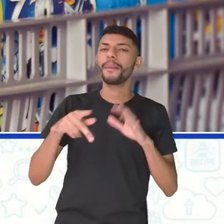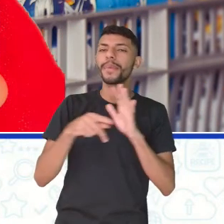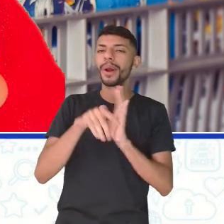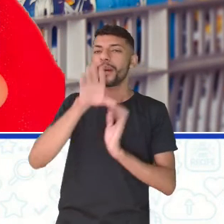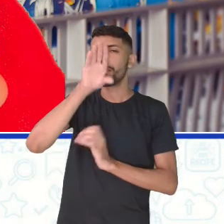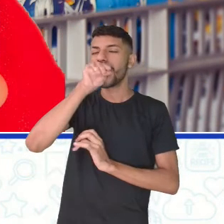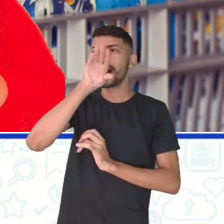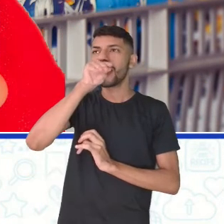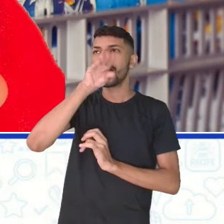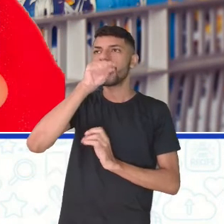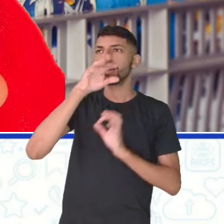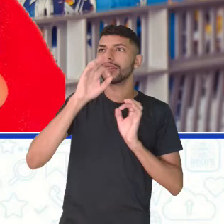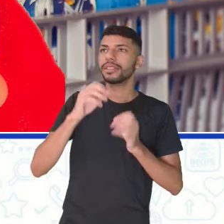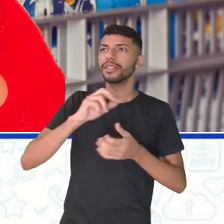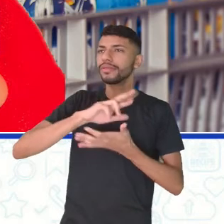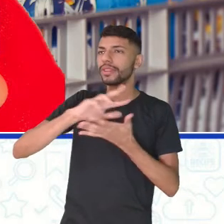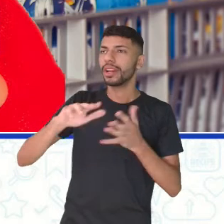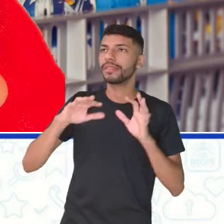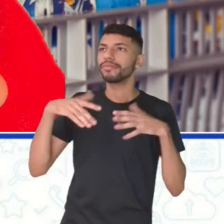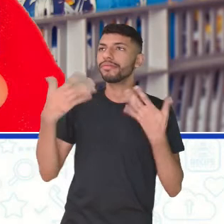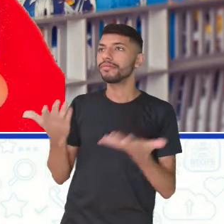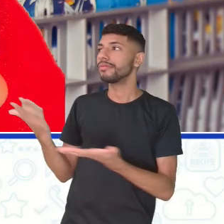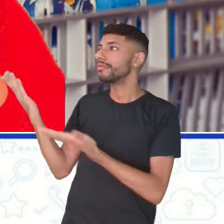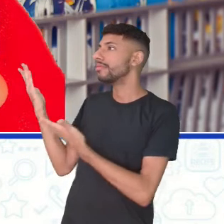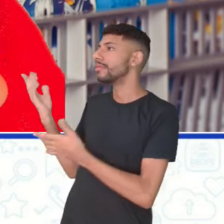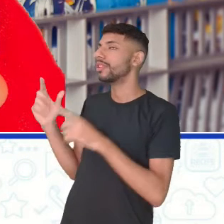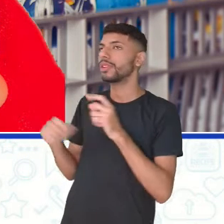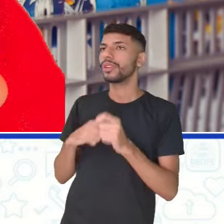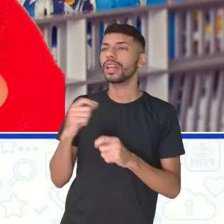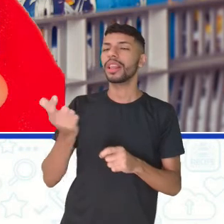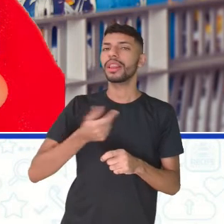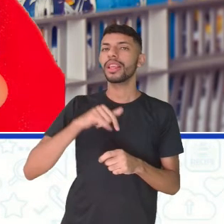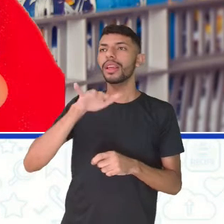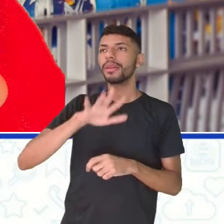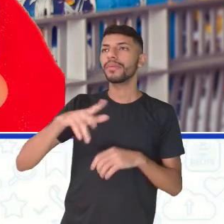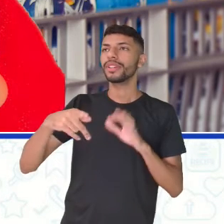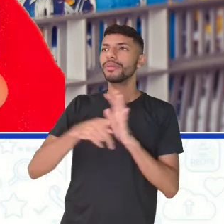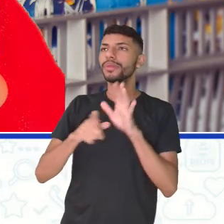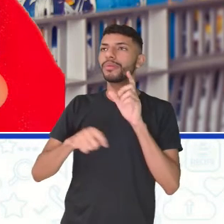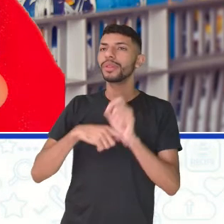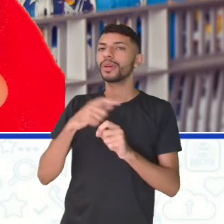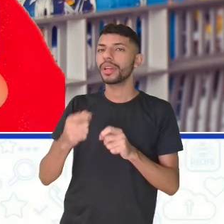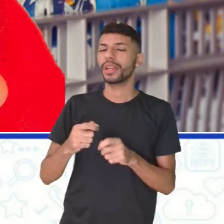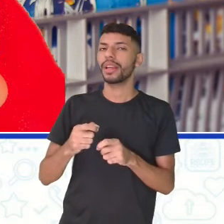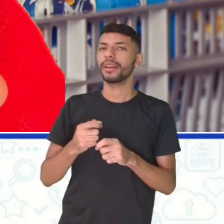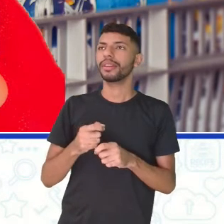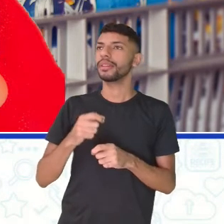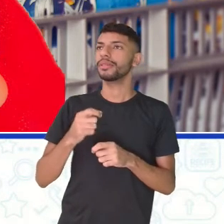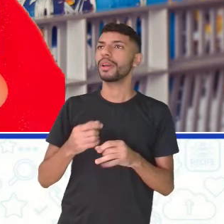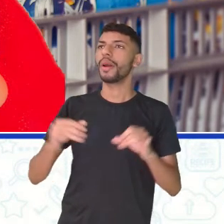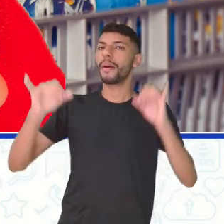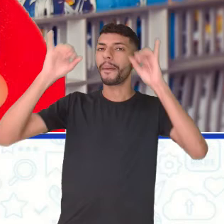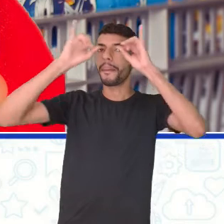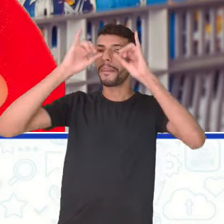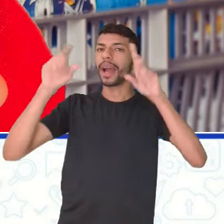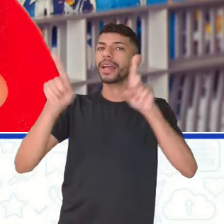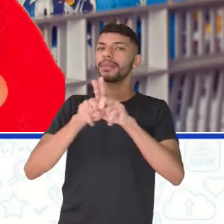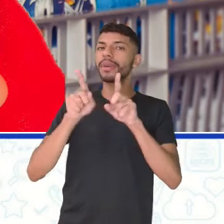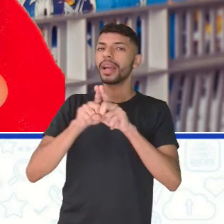né? E assim por diante. E agora aparece a imagem do Batman Lego e do Superman Lego, certo?